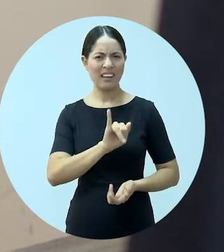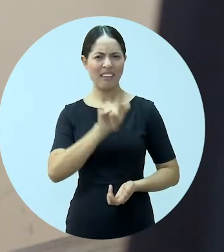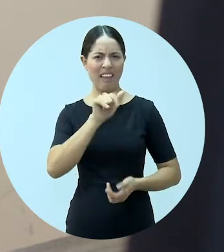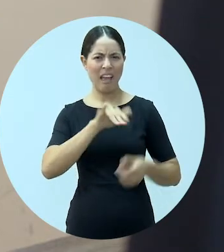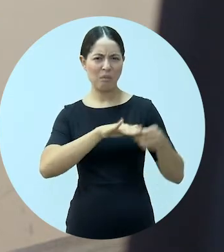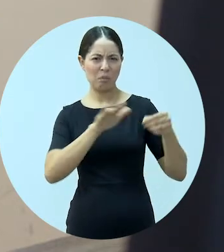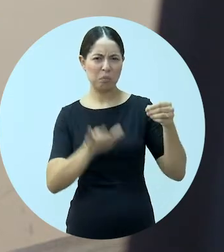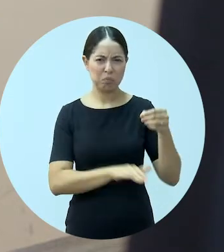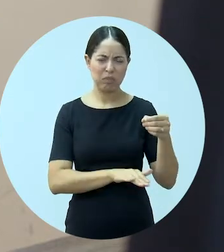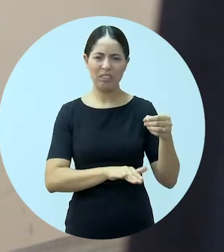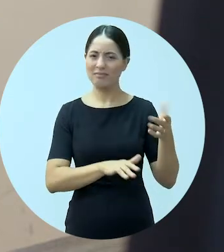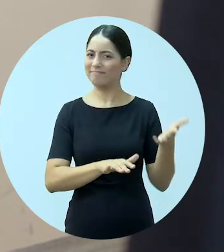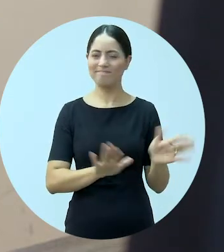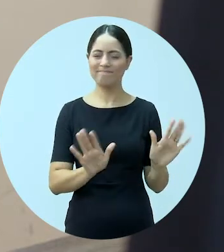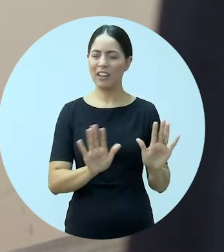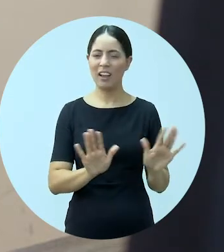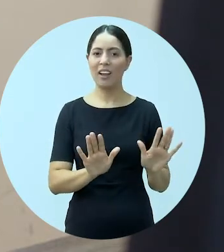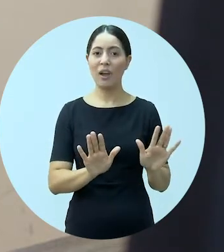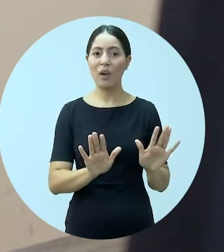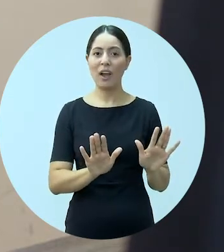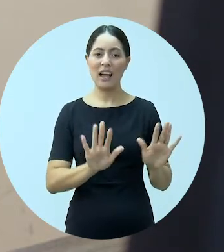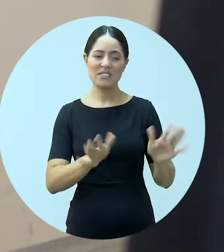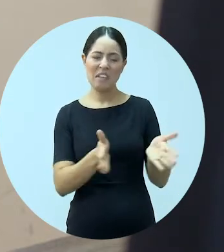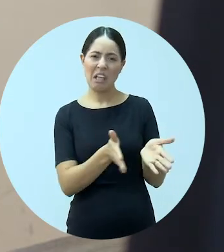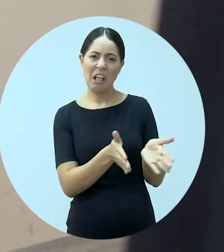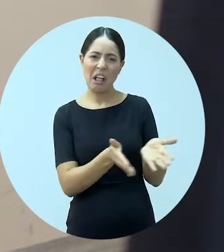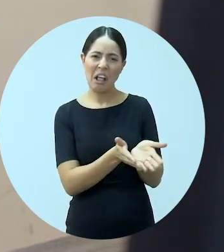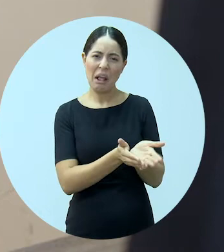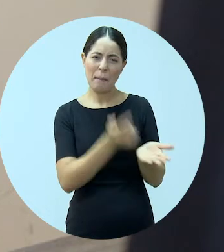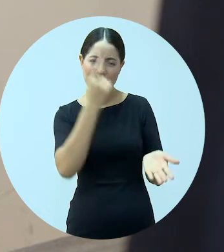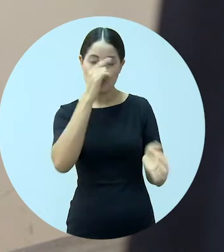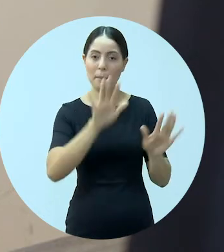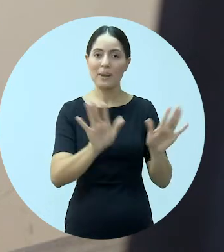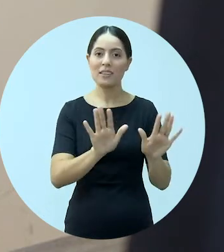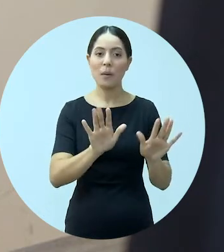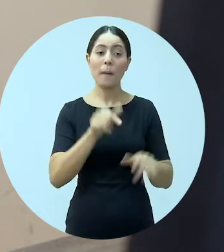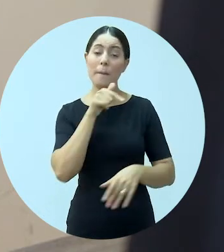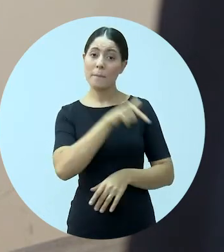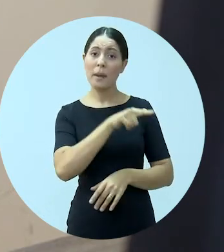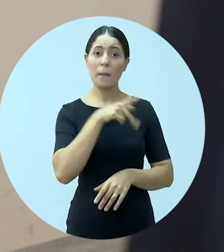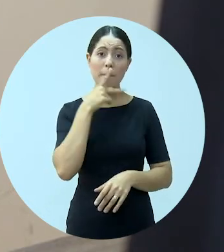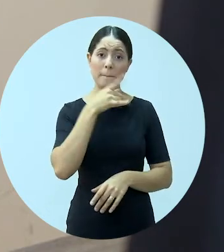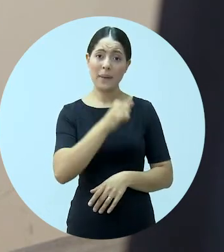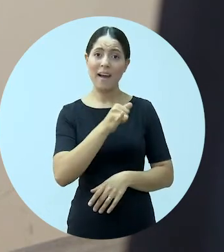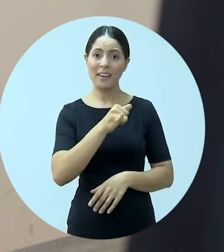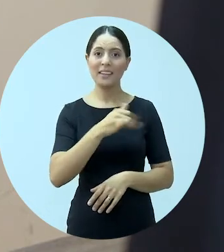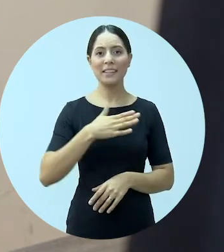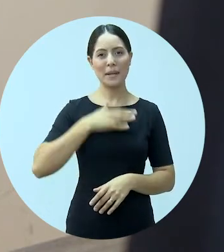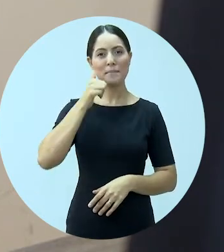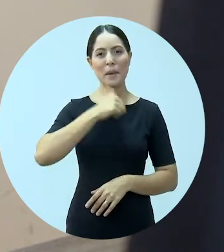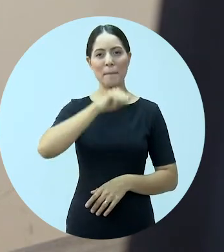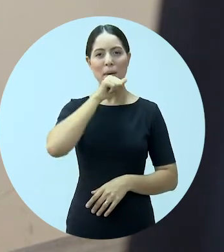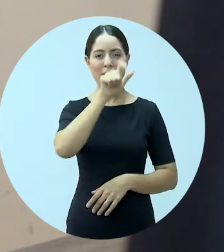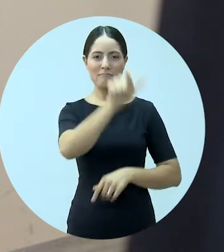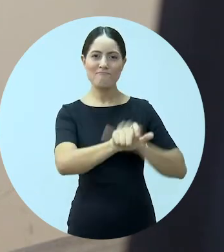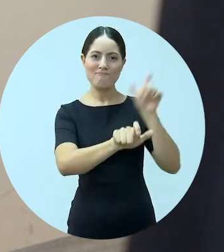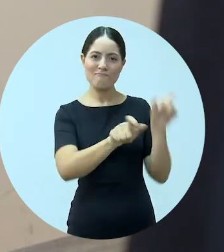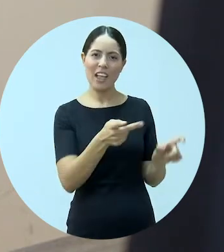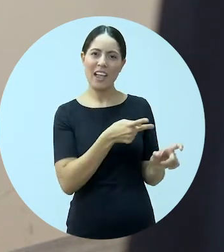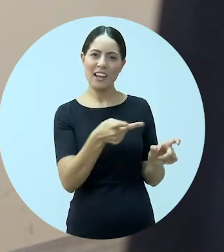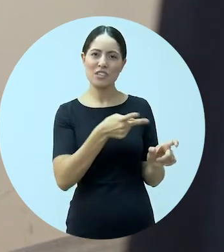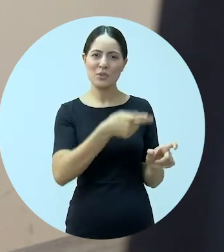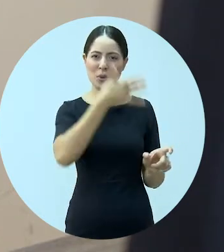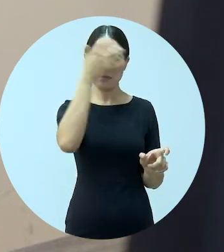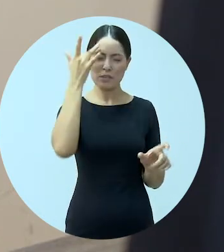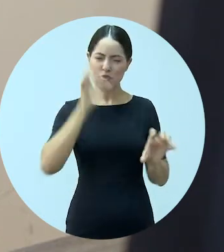como acho que um pouco abaixo da classe social, né? Menospreza. Mas eu tenho um exemplo do meu pai e da minha mãe, digo assim,